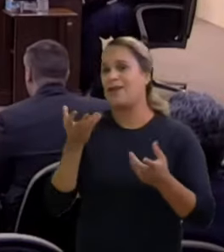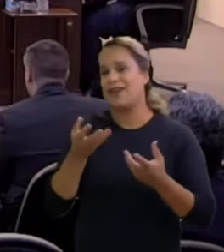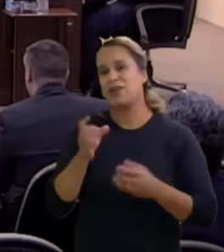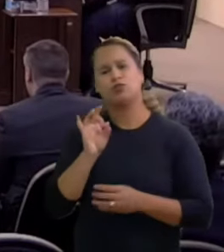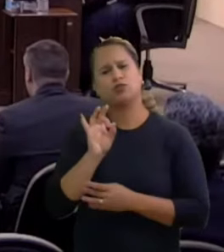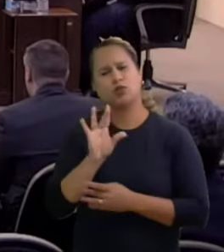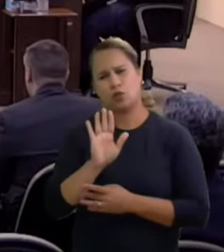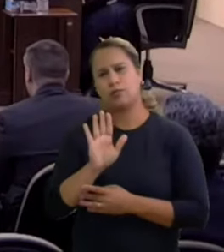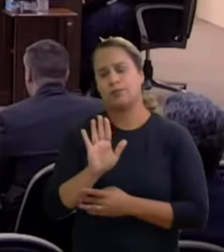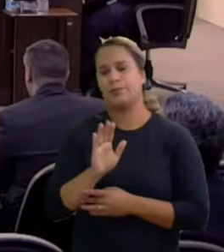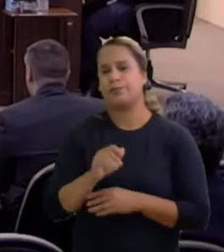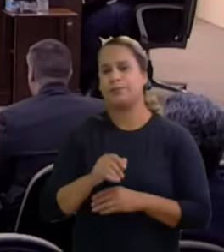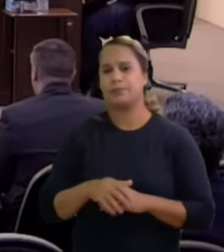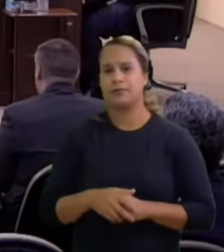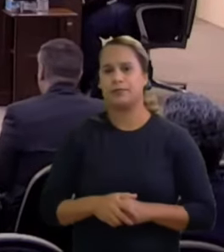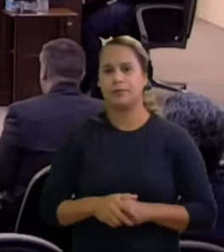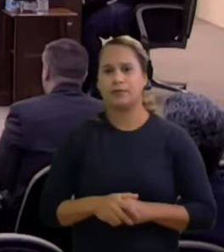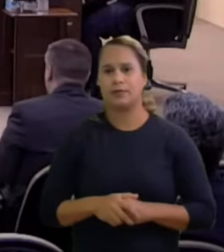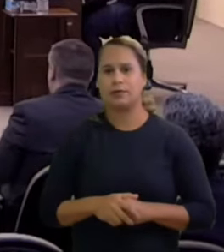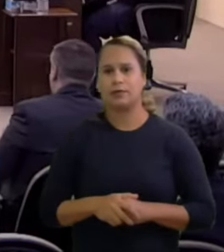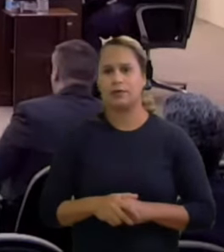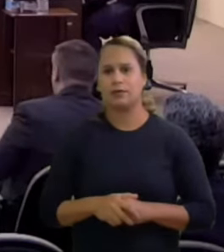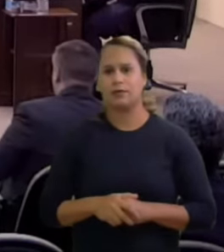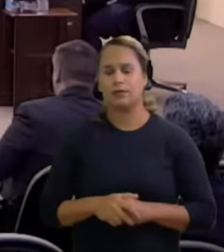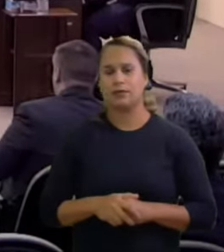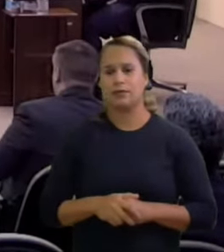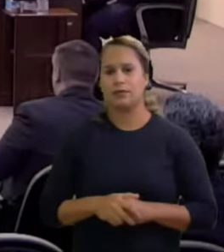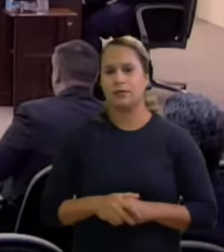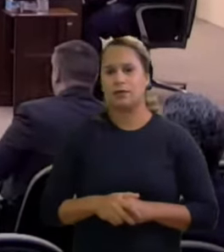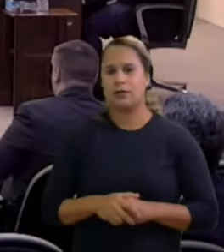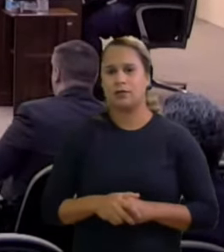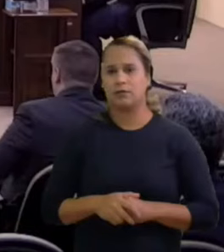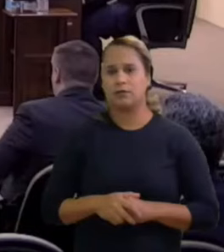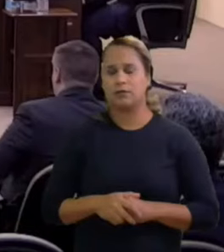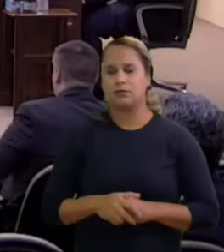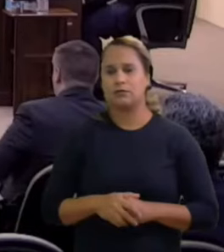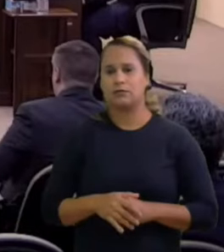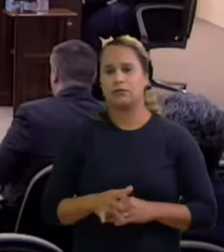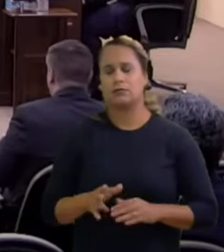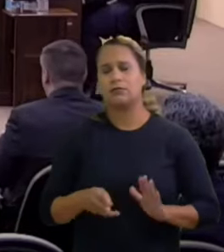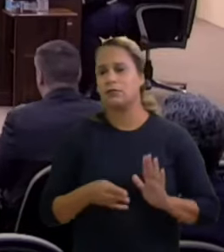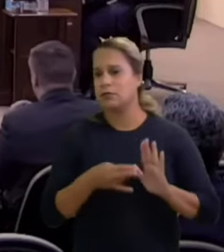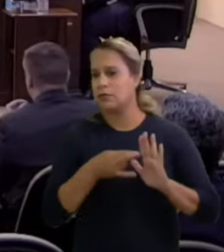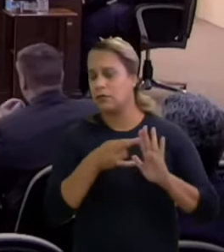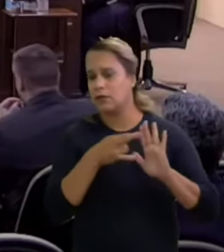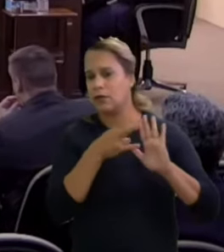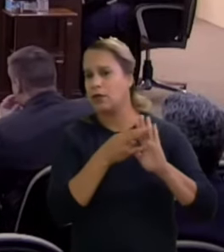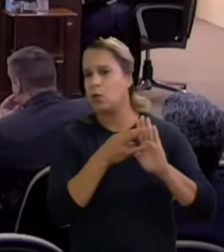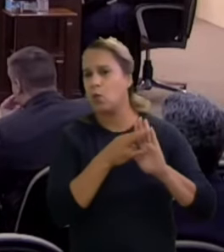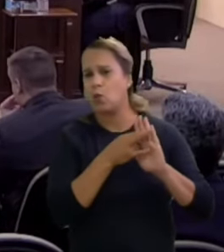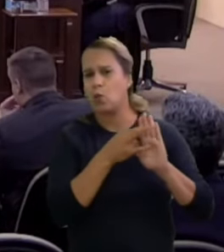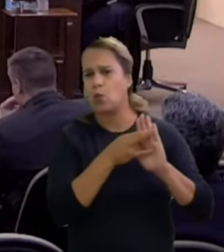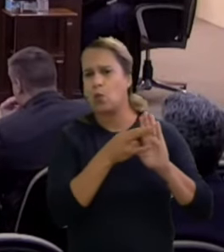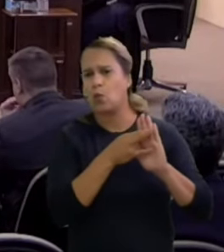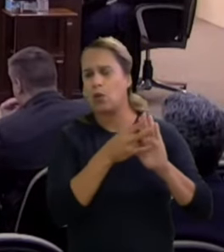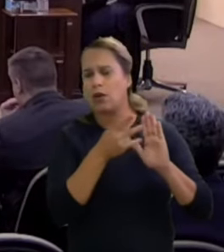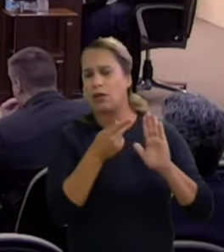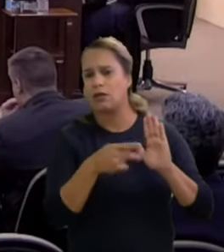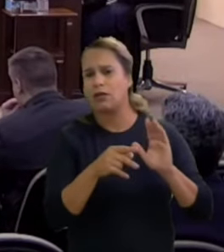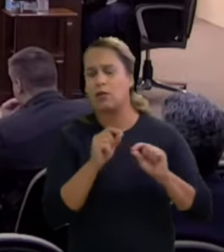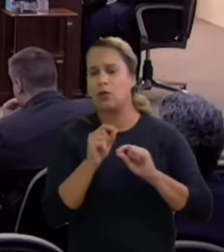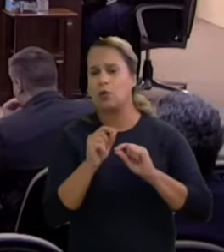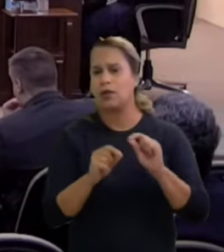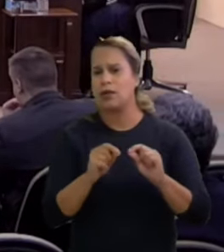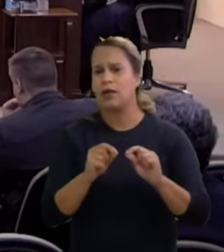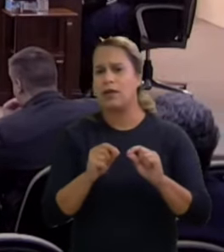só é possível isso no regimento interno quero saber se tem algum colega aqui que vai querer adiantar o